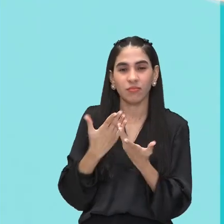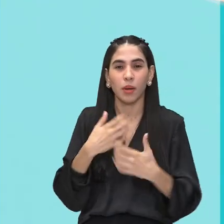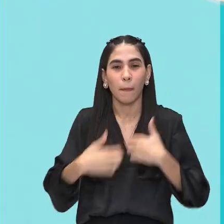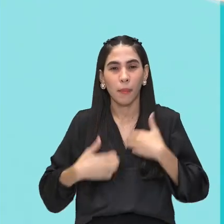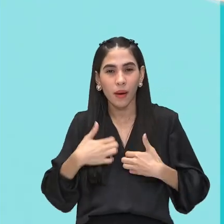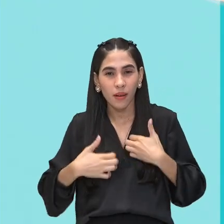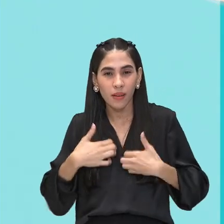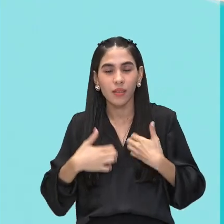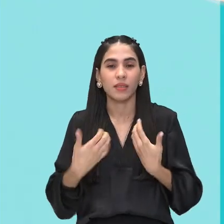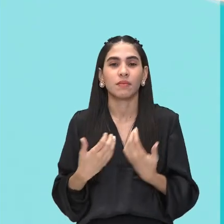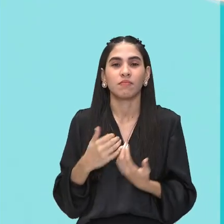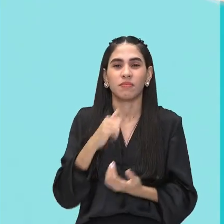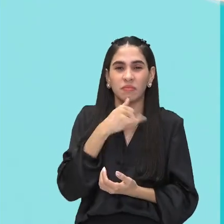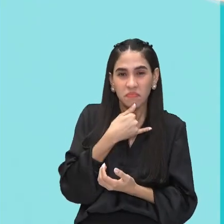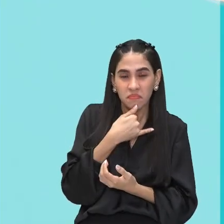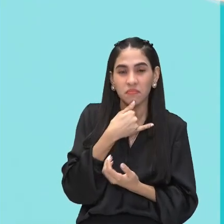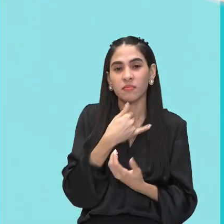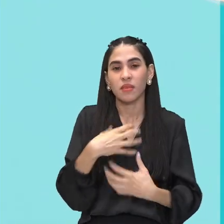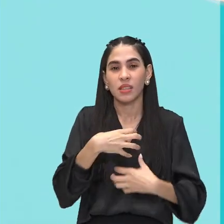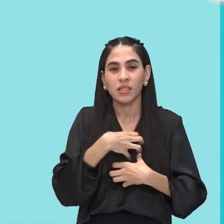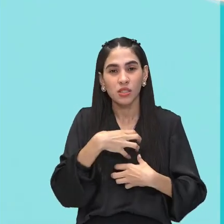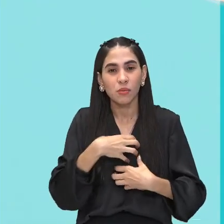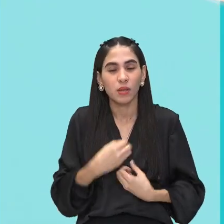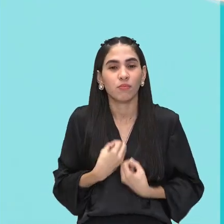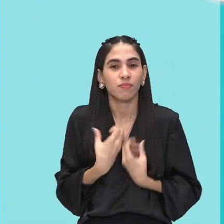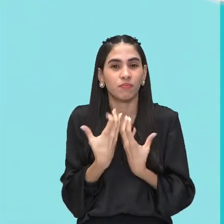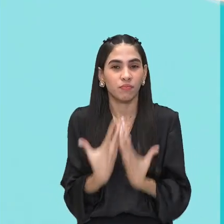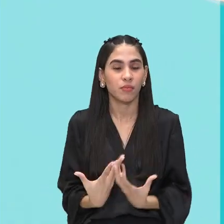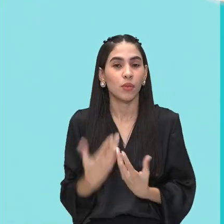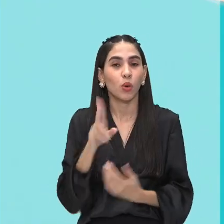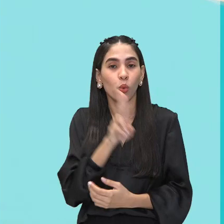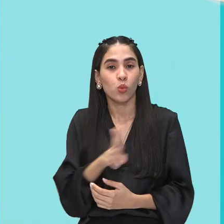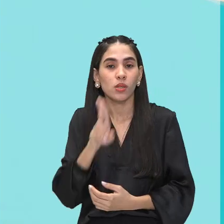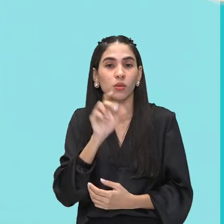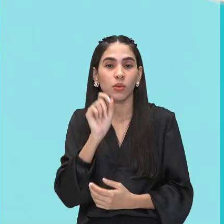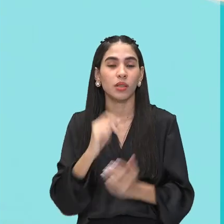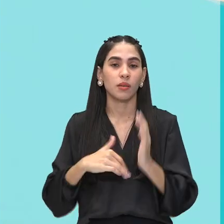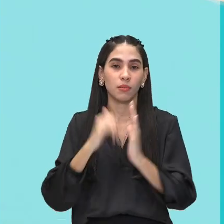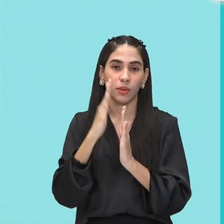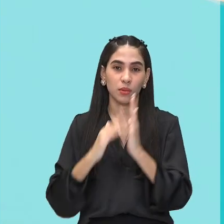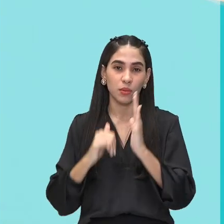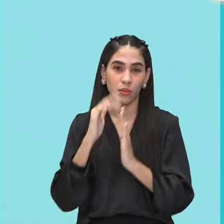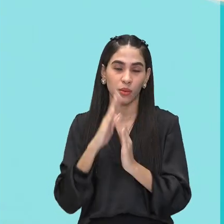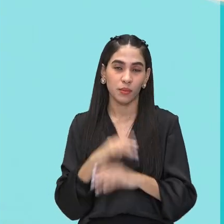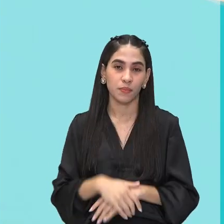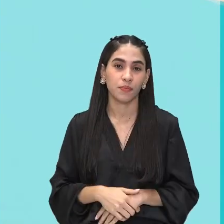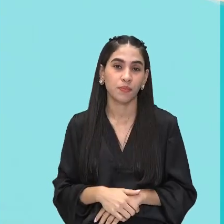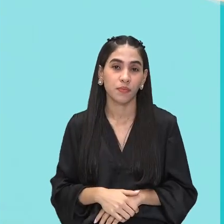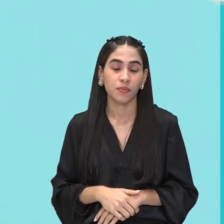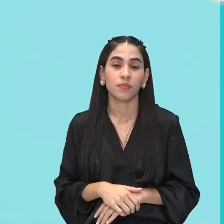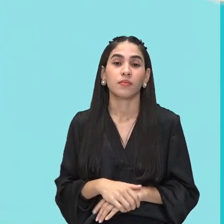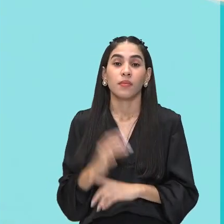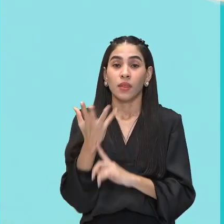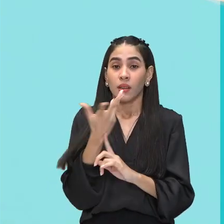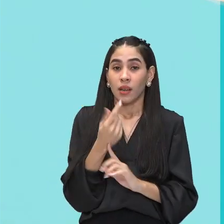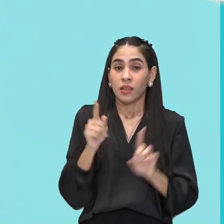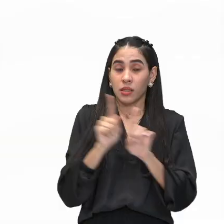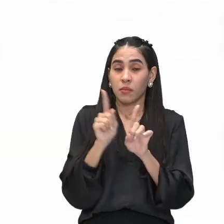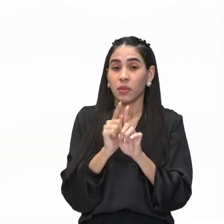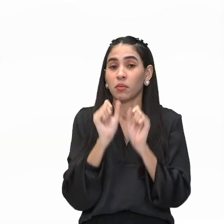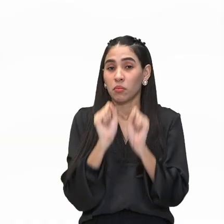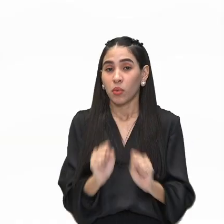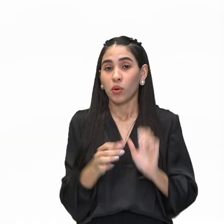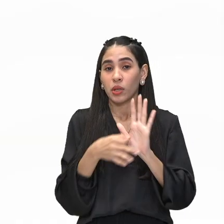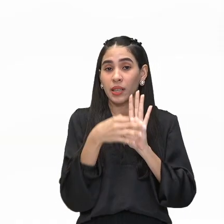angústias, os seus sentimentos ali através da pintura. A arte também pode ser uma crítica